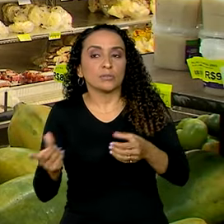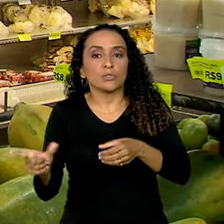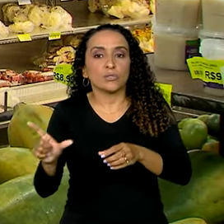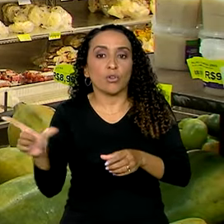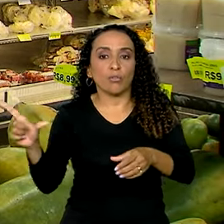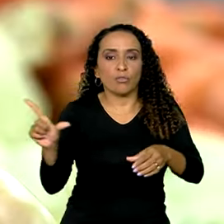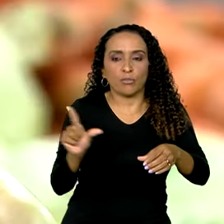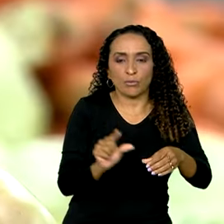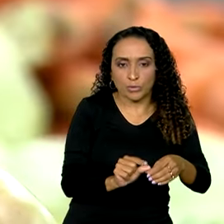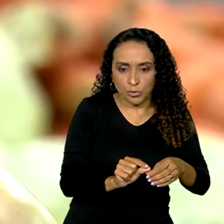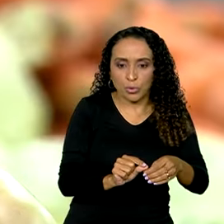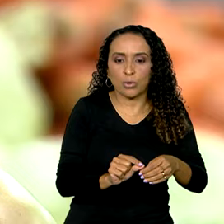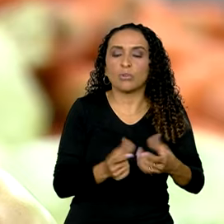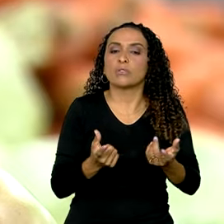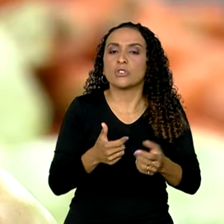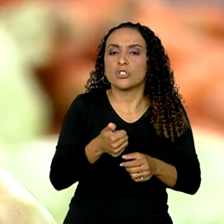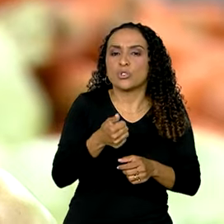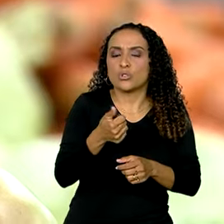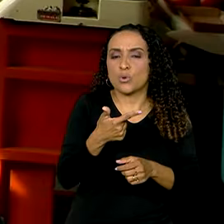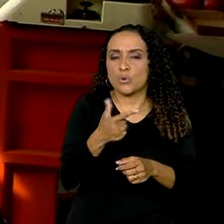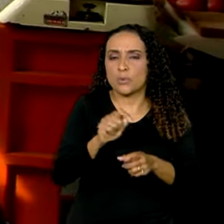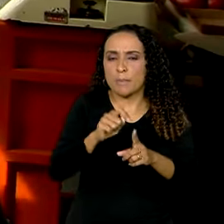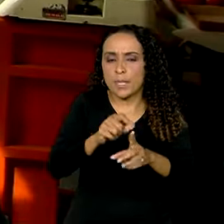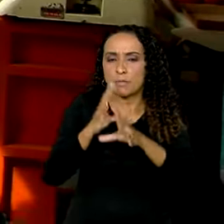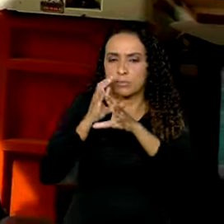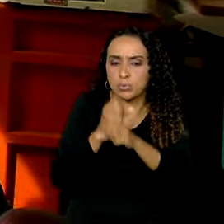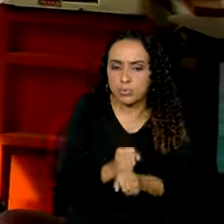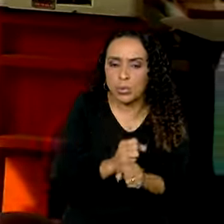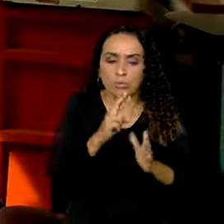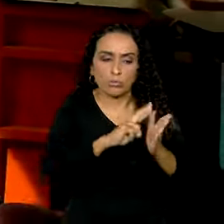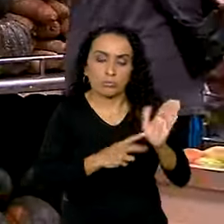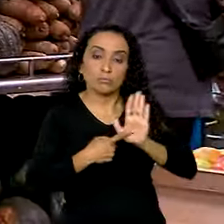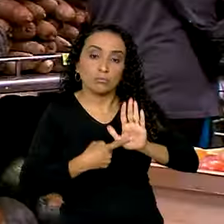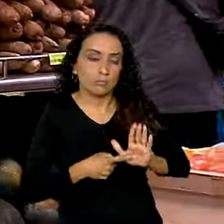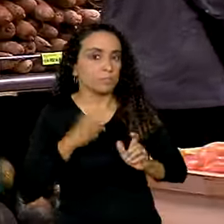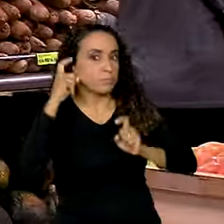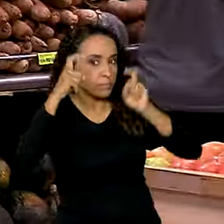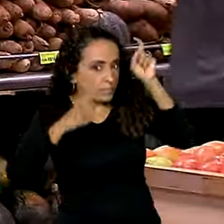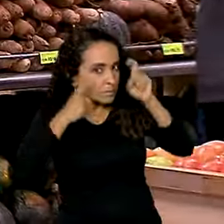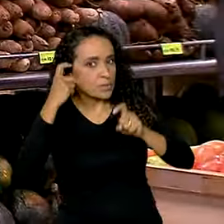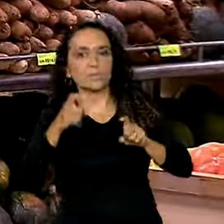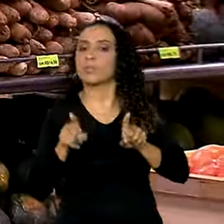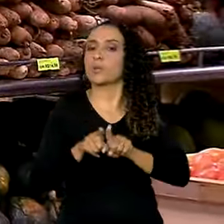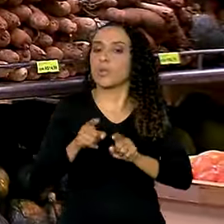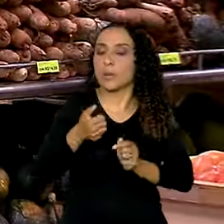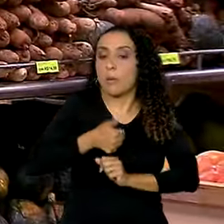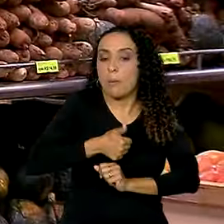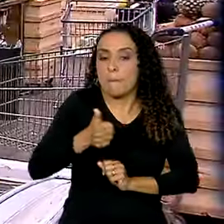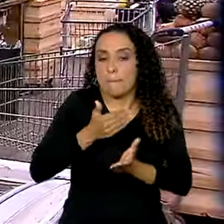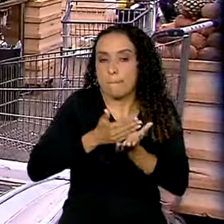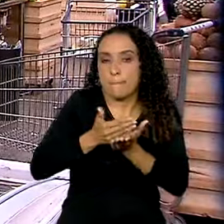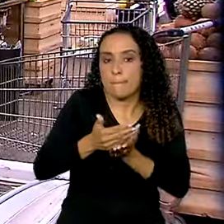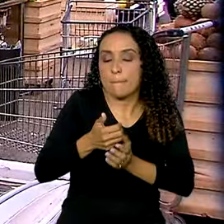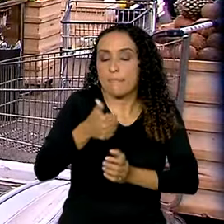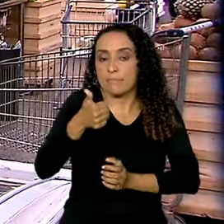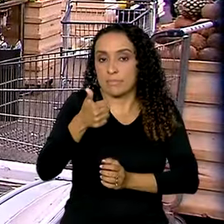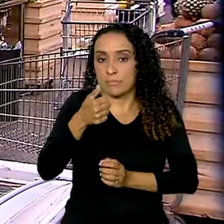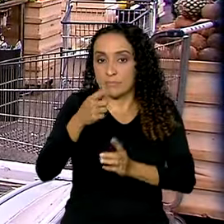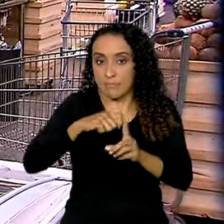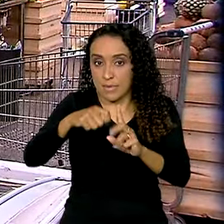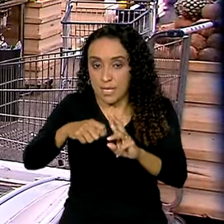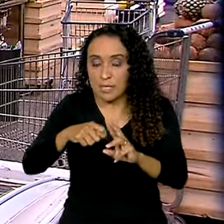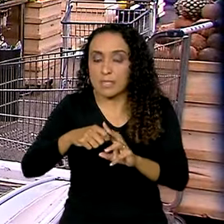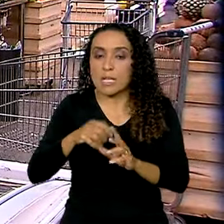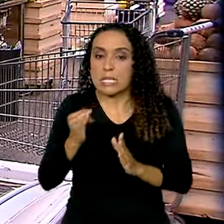IPCA no acumulado de 12 meses, o relatório aponta uma preocupação com o primeiro trimestre. A inflação